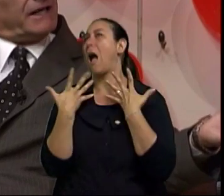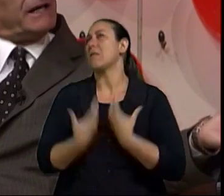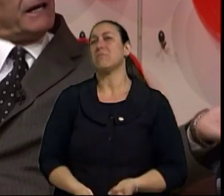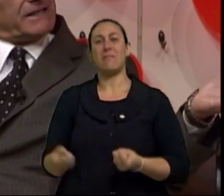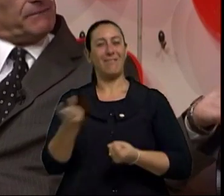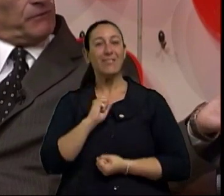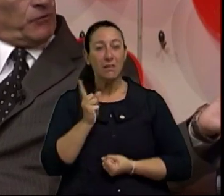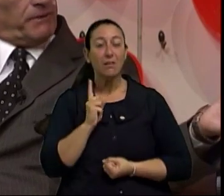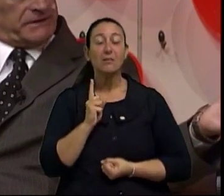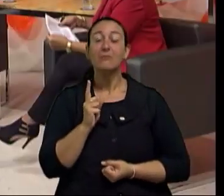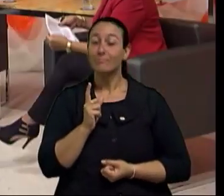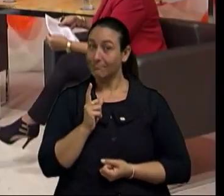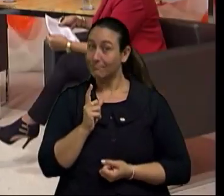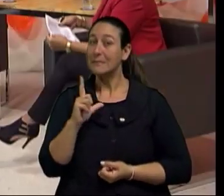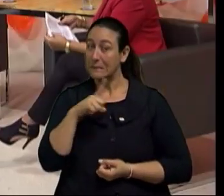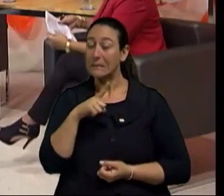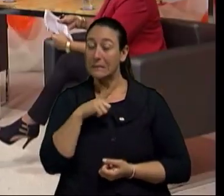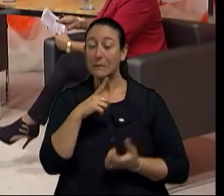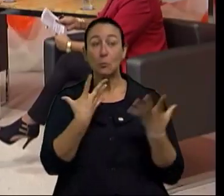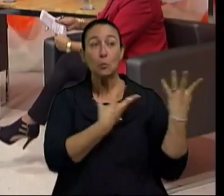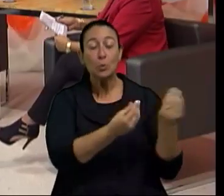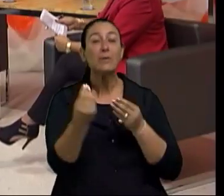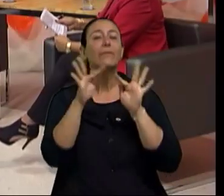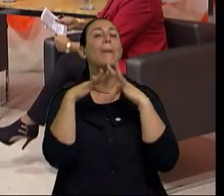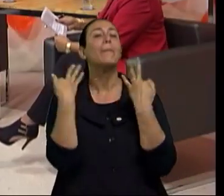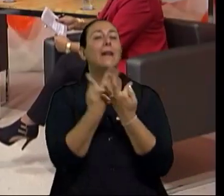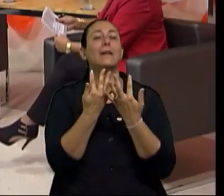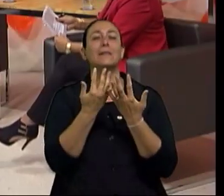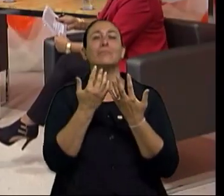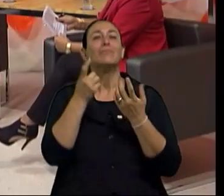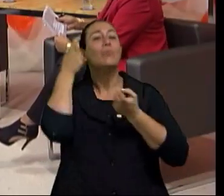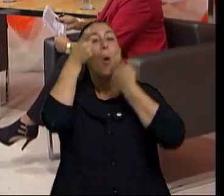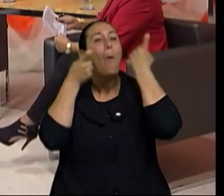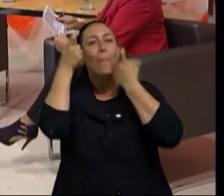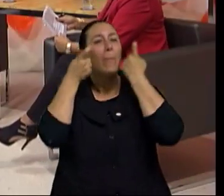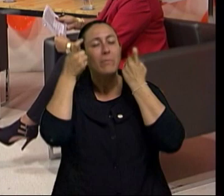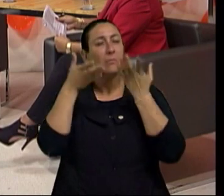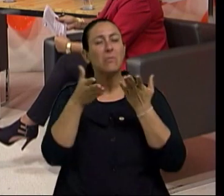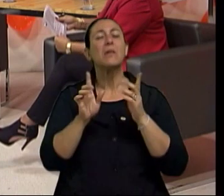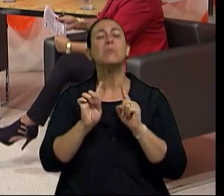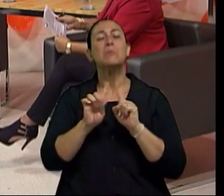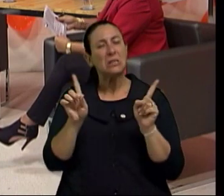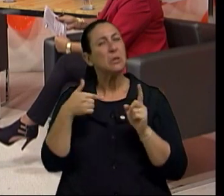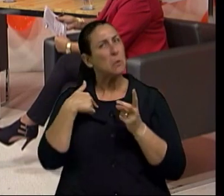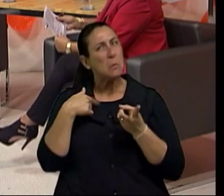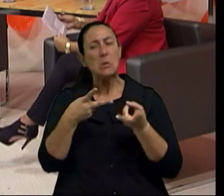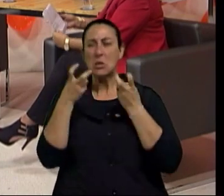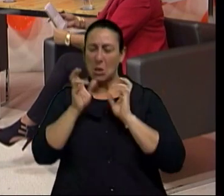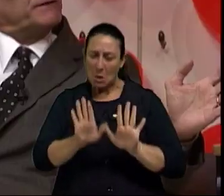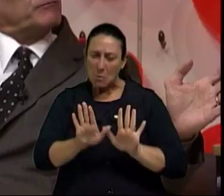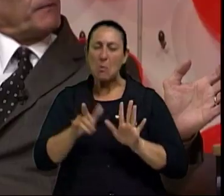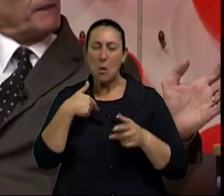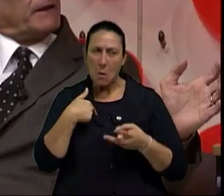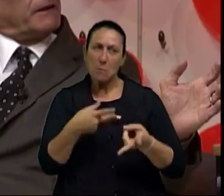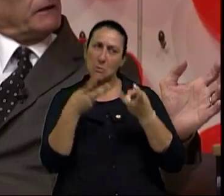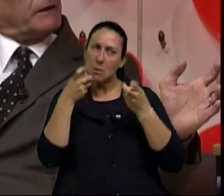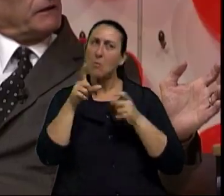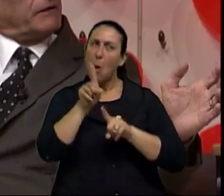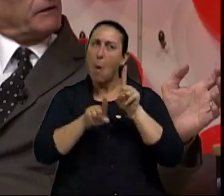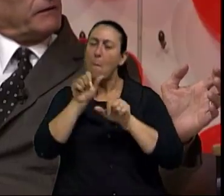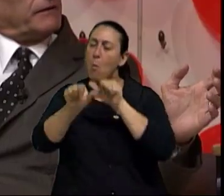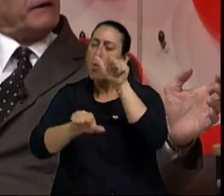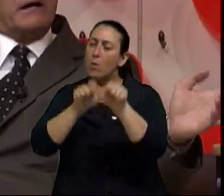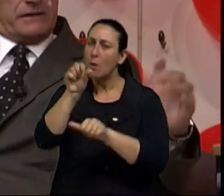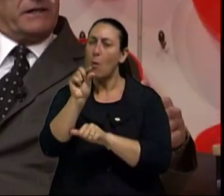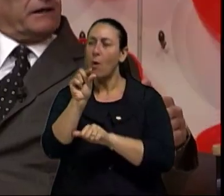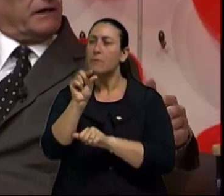ainda essa preocupação, eu diria, isso é geral, mas eu acho, Isabel, que está mudando um pouco, entende? Como geriatra o senhor nato, porque o senhor